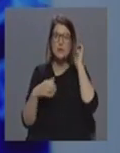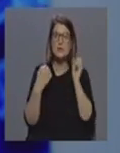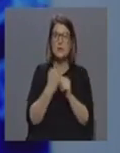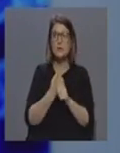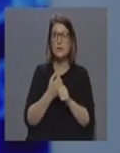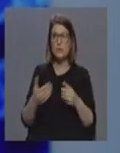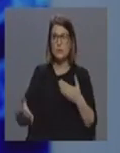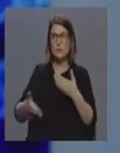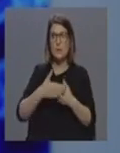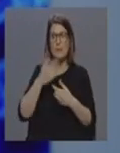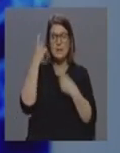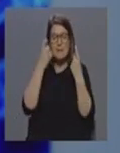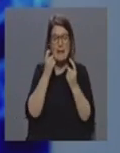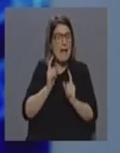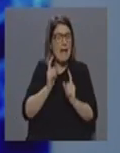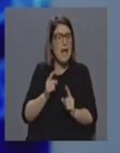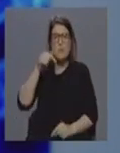no imediato,